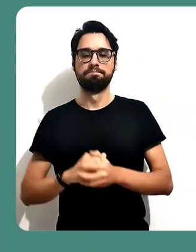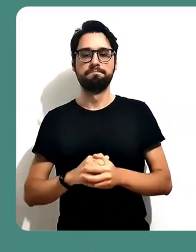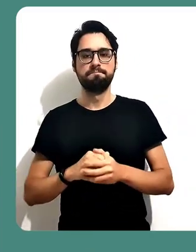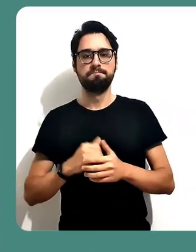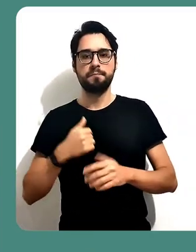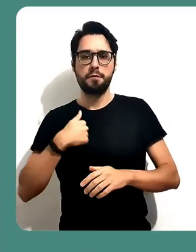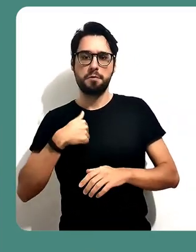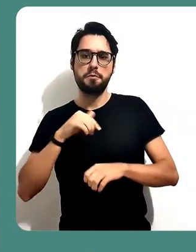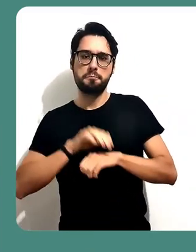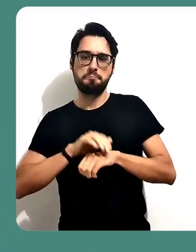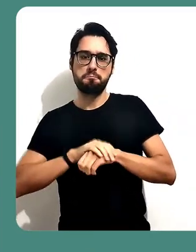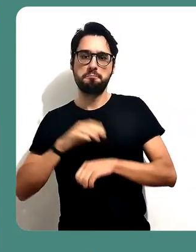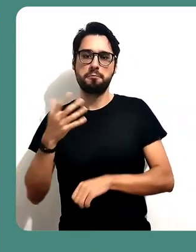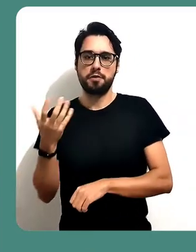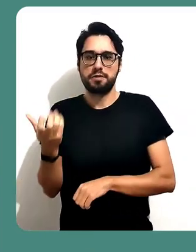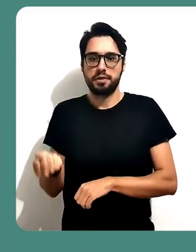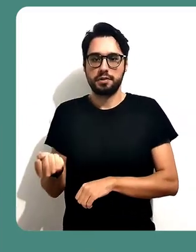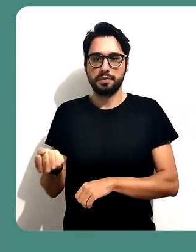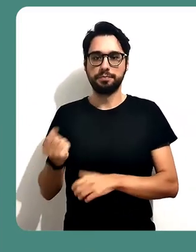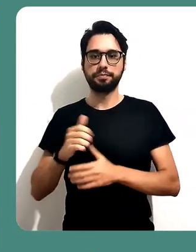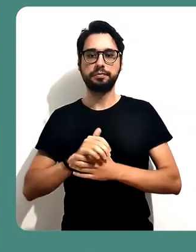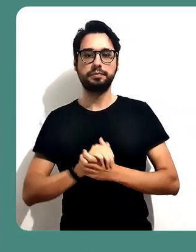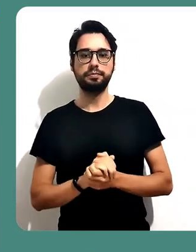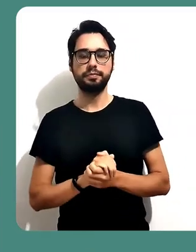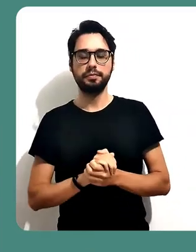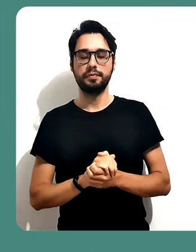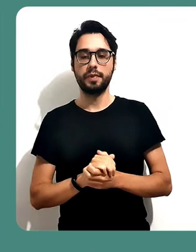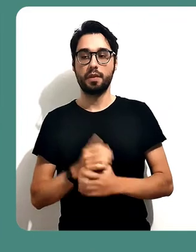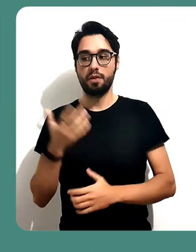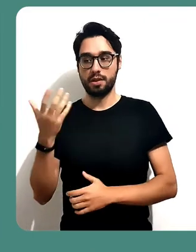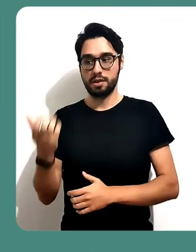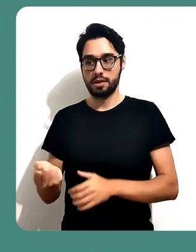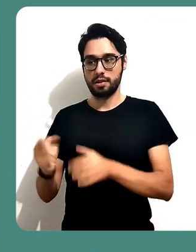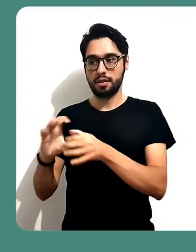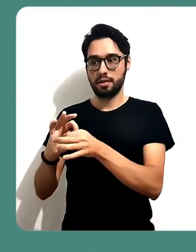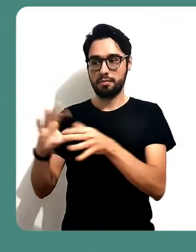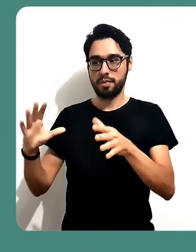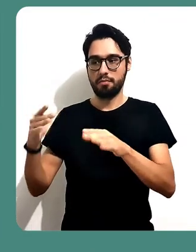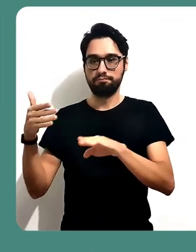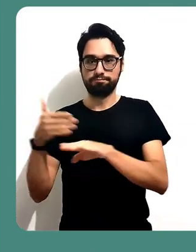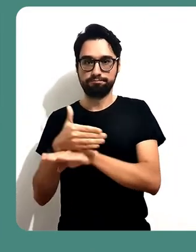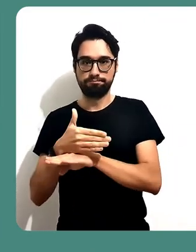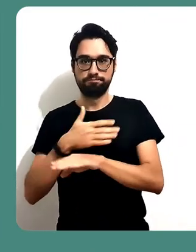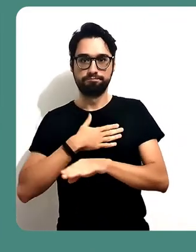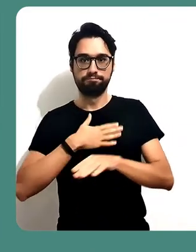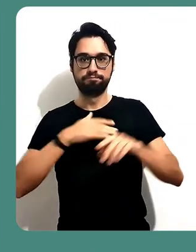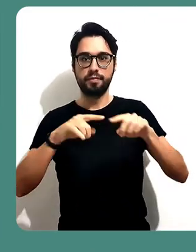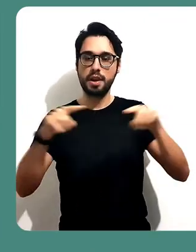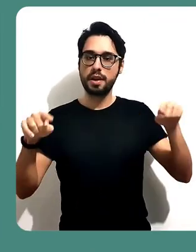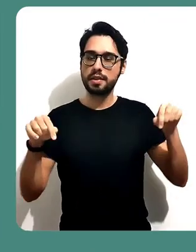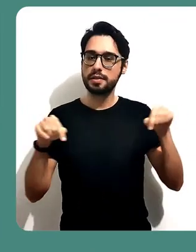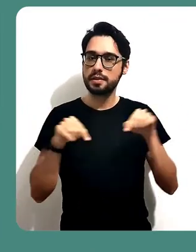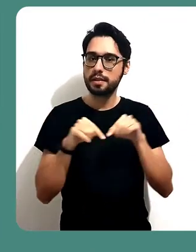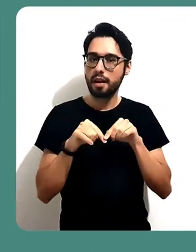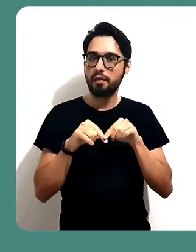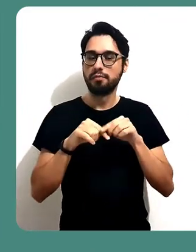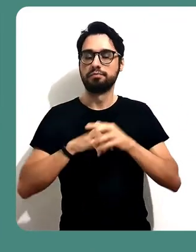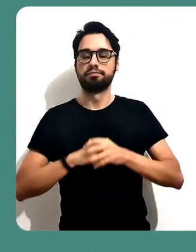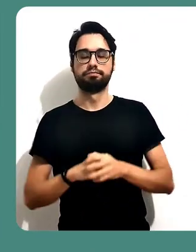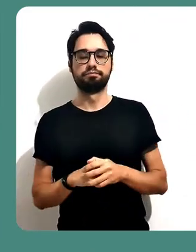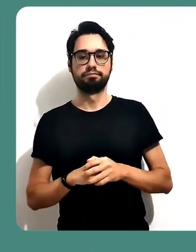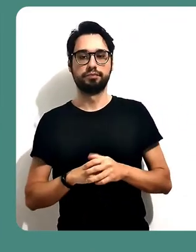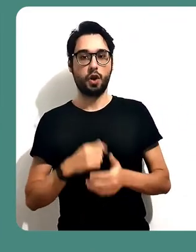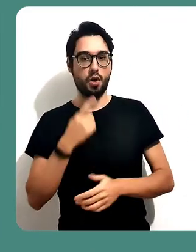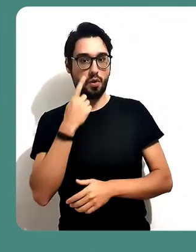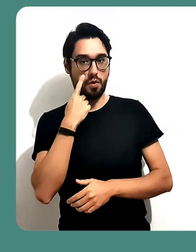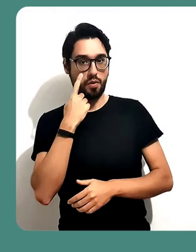todos que estão listados. Nesse caso eu vou aceitar. Bom, depois de aceitar o ingresso